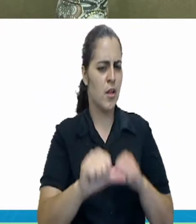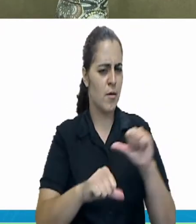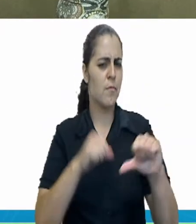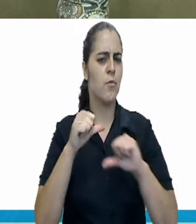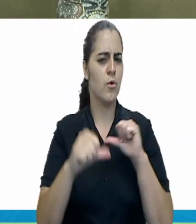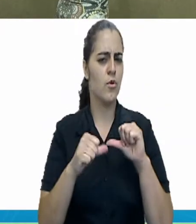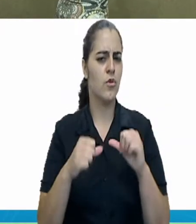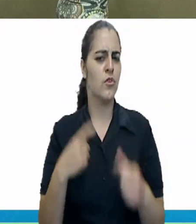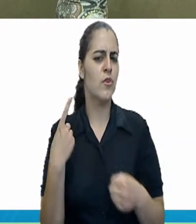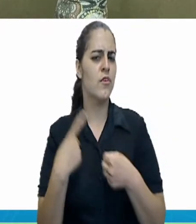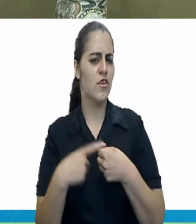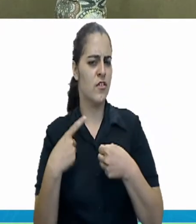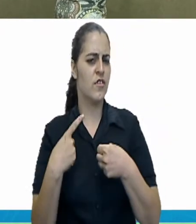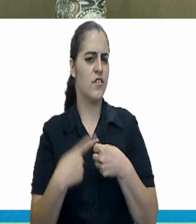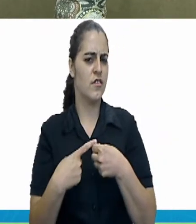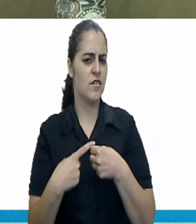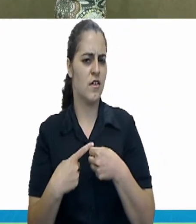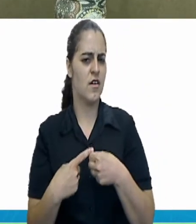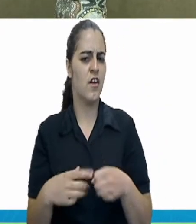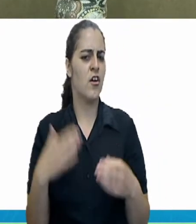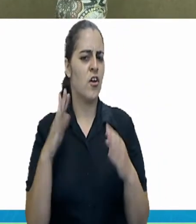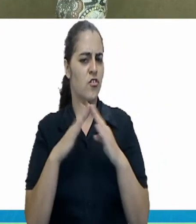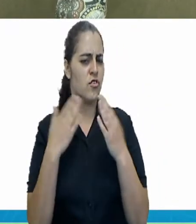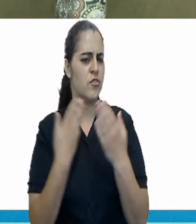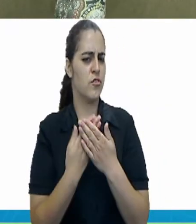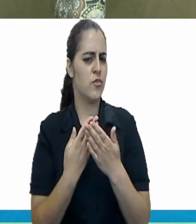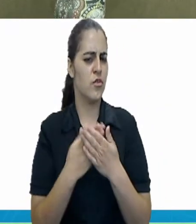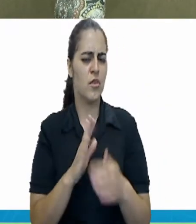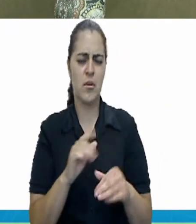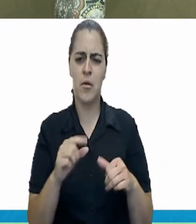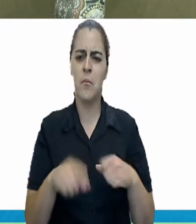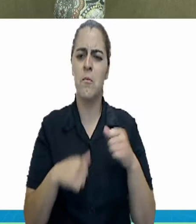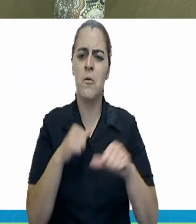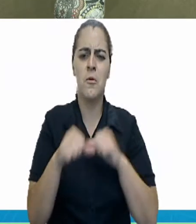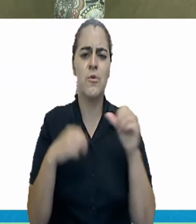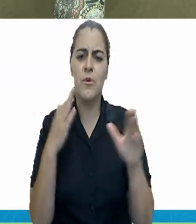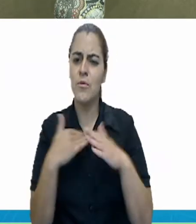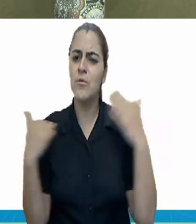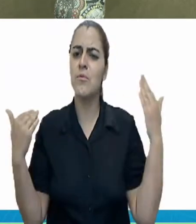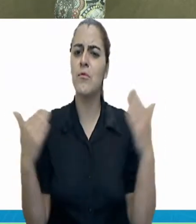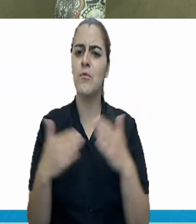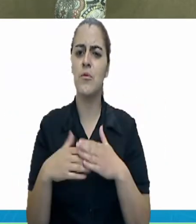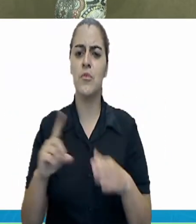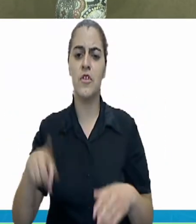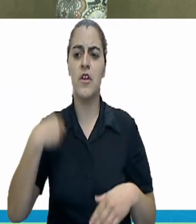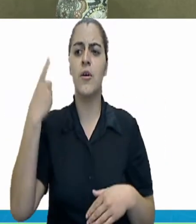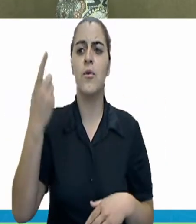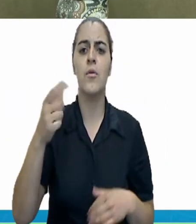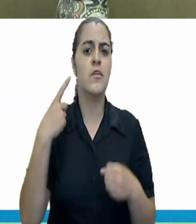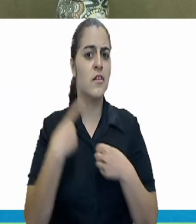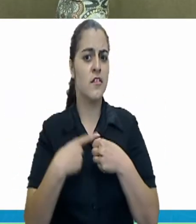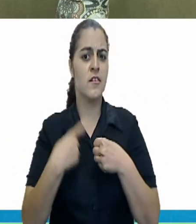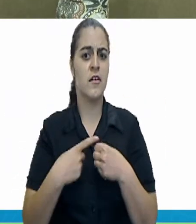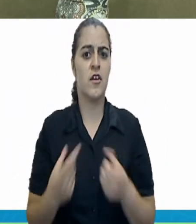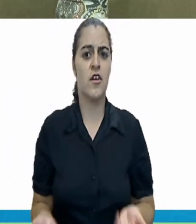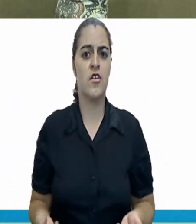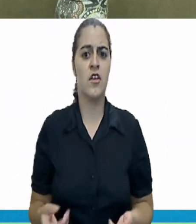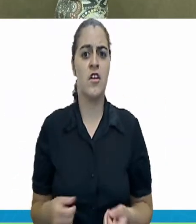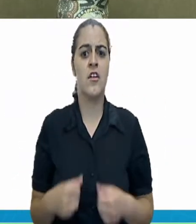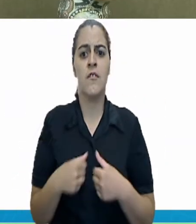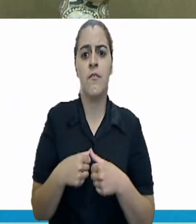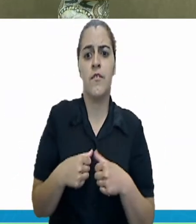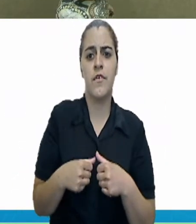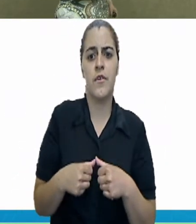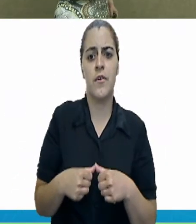de casa, ela mudou de cidade, ela mudou de escola. E naquela cidade nova, o que que falou? É